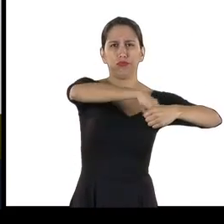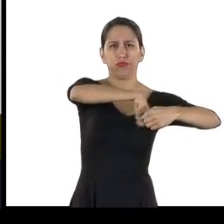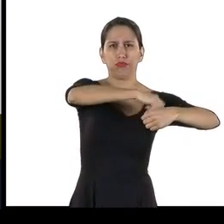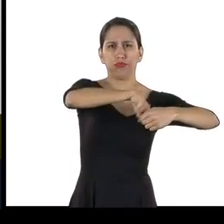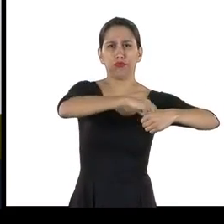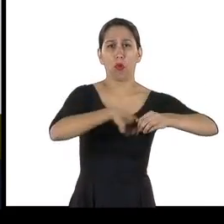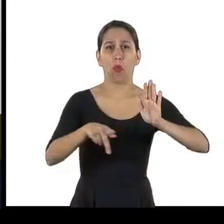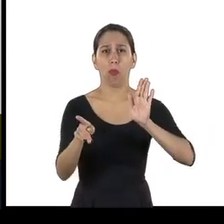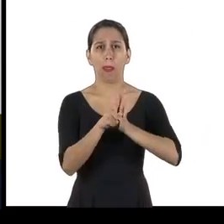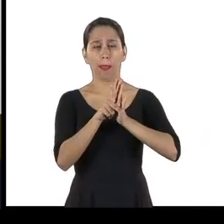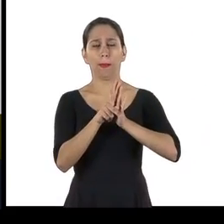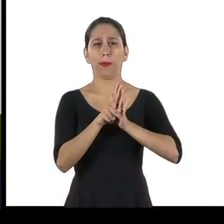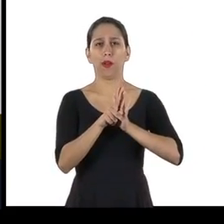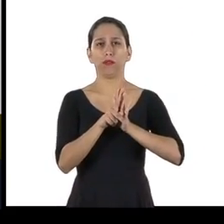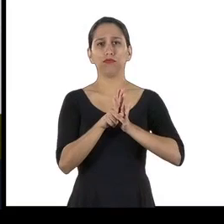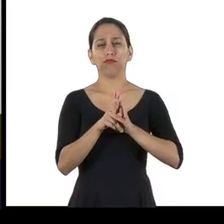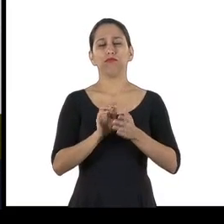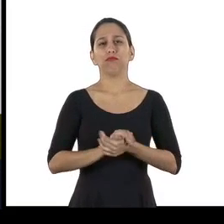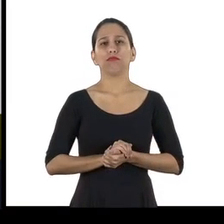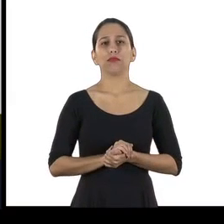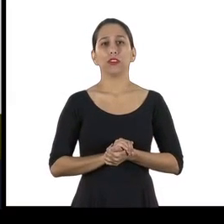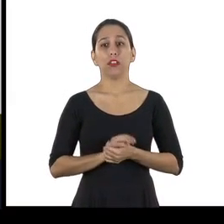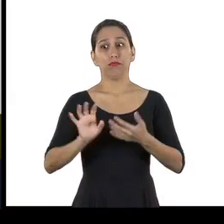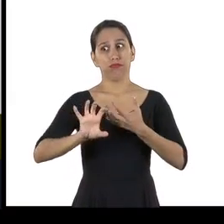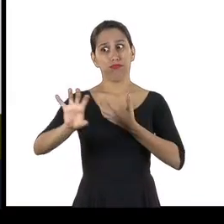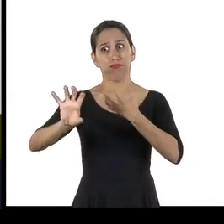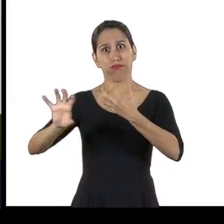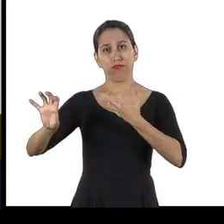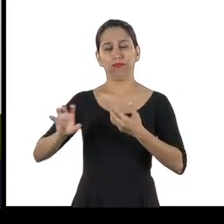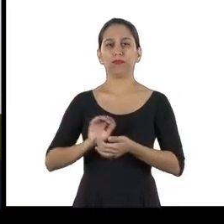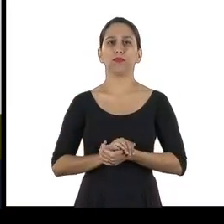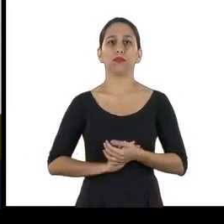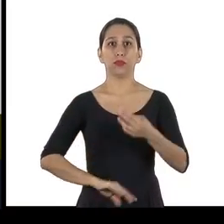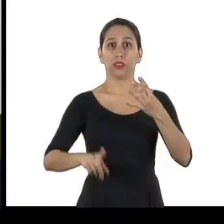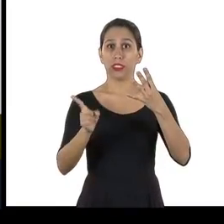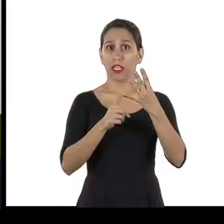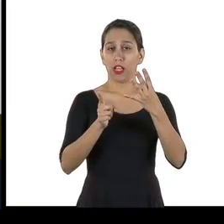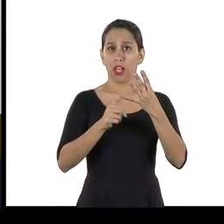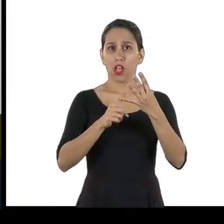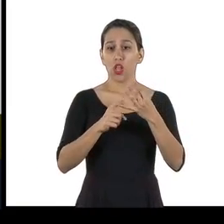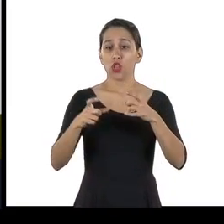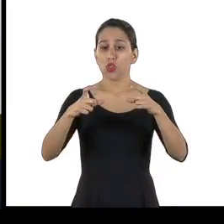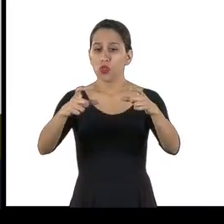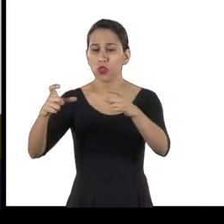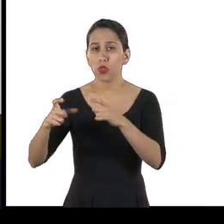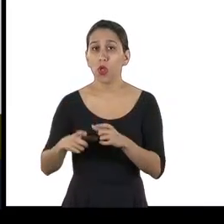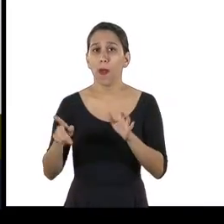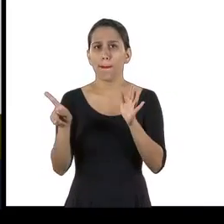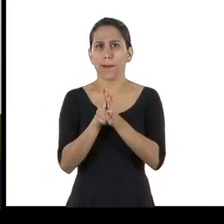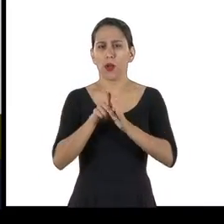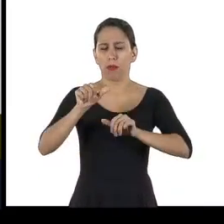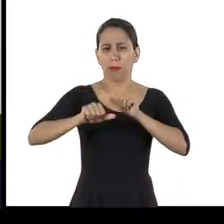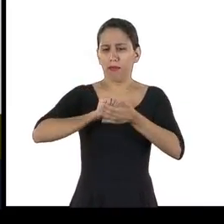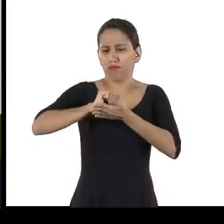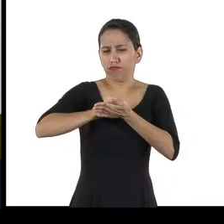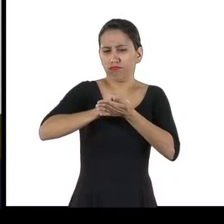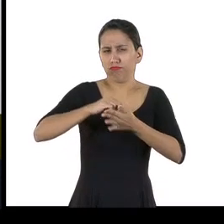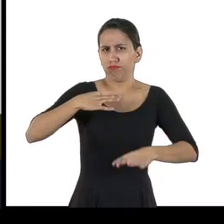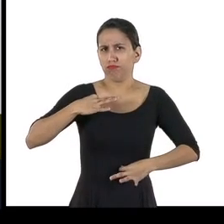e das instalações sanitárias Lavanderia ou contratação de serviços de terceiros